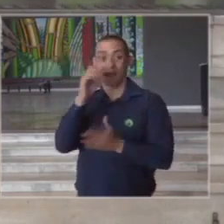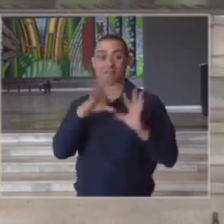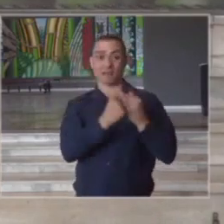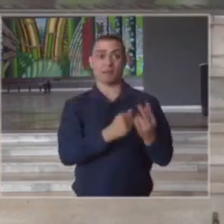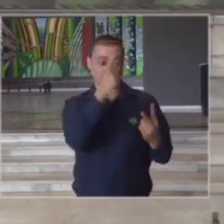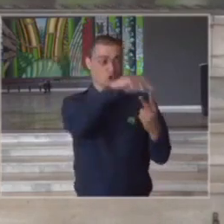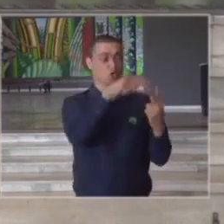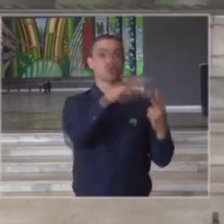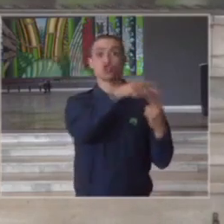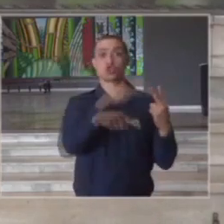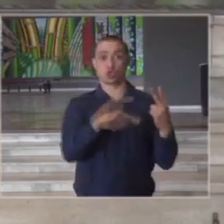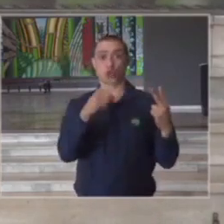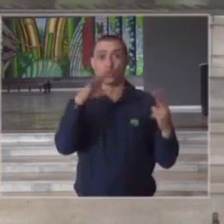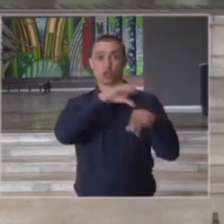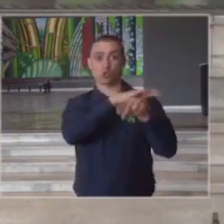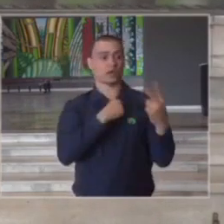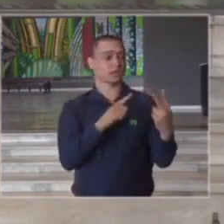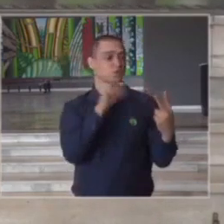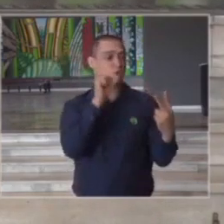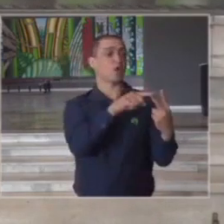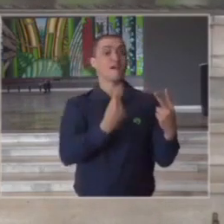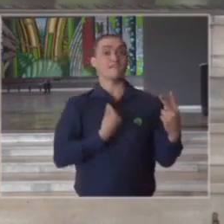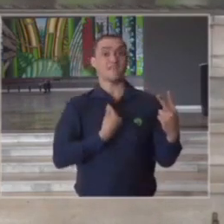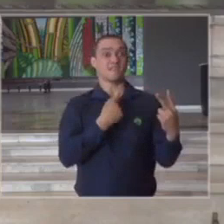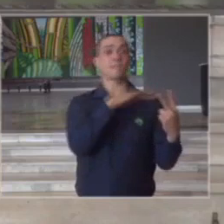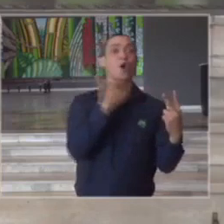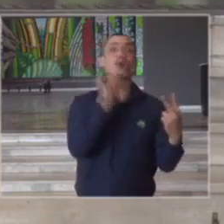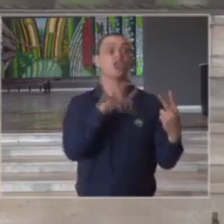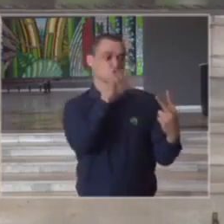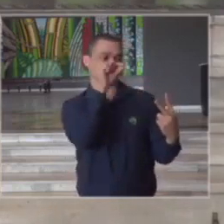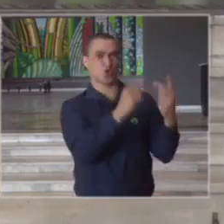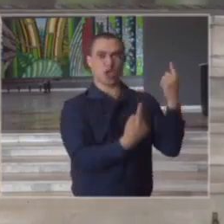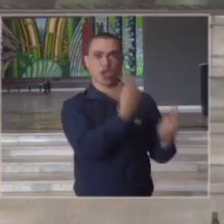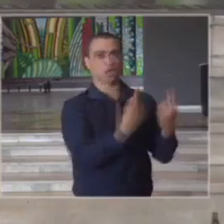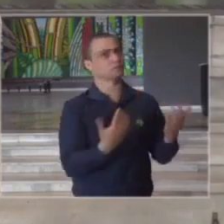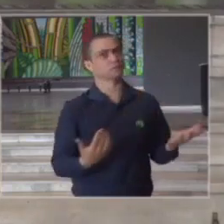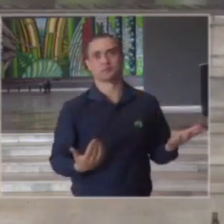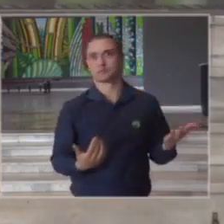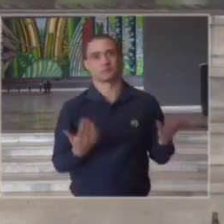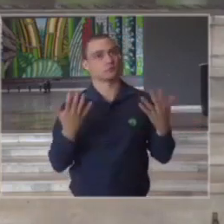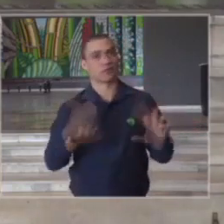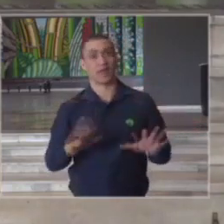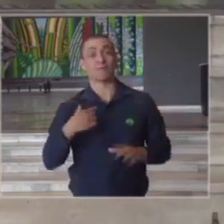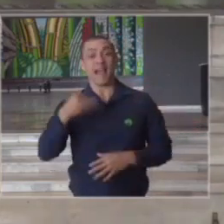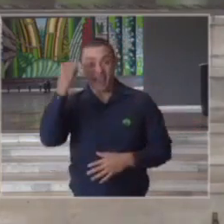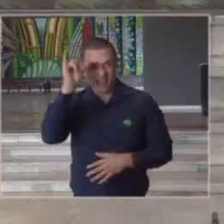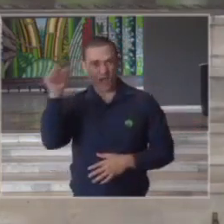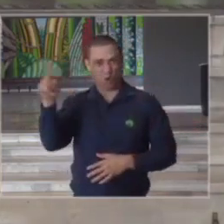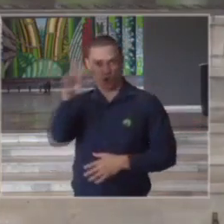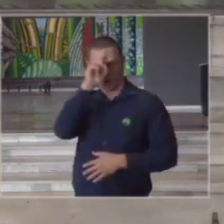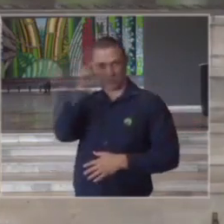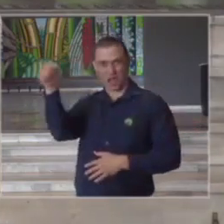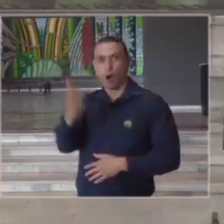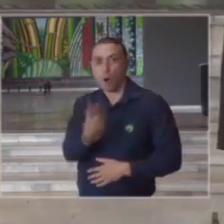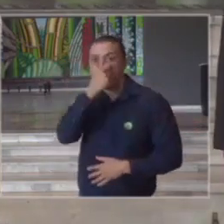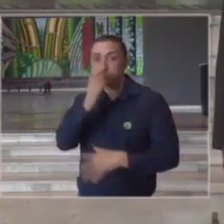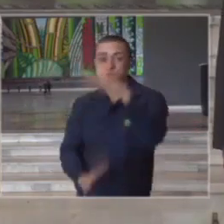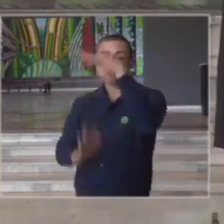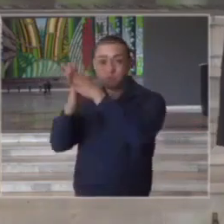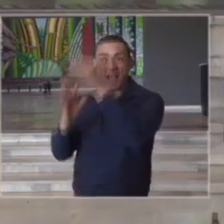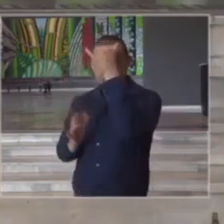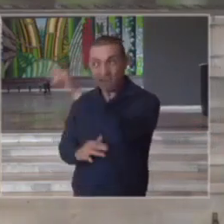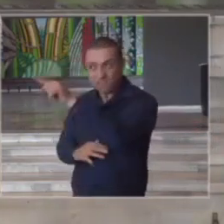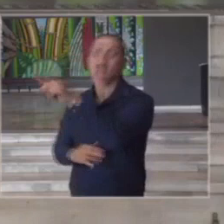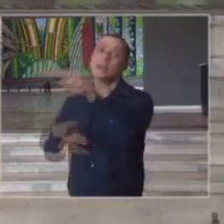saber quem vive e quem não vive é para evitar este drama do colapso da saúde que nós